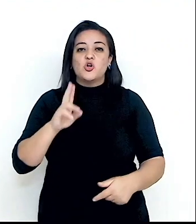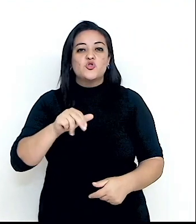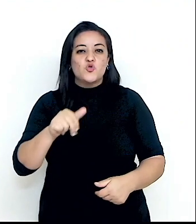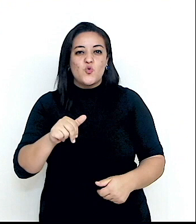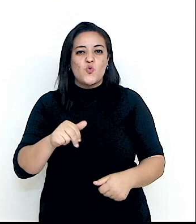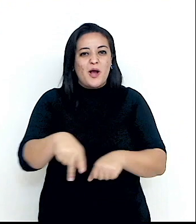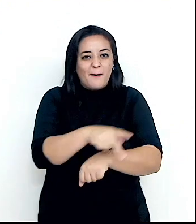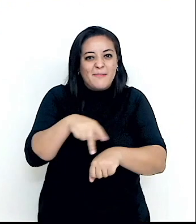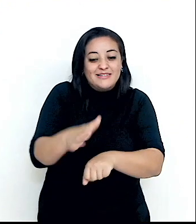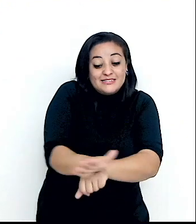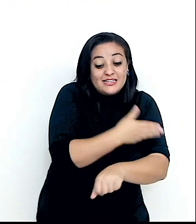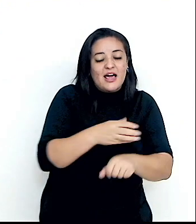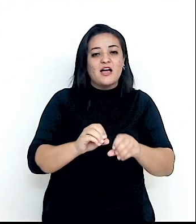da ONU.